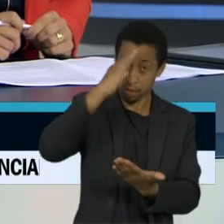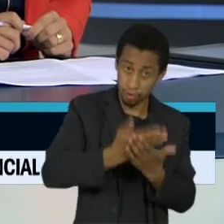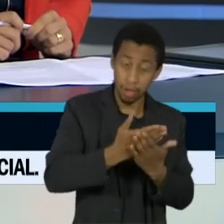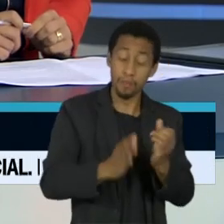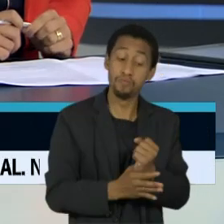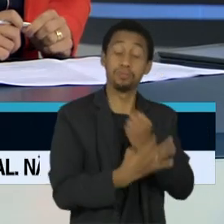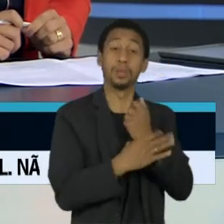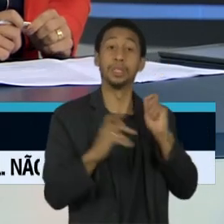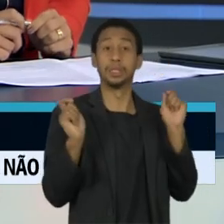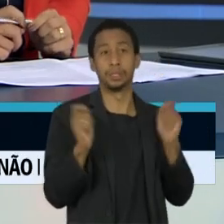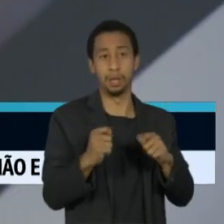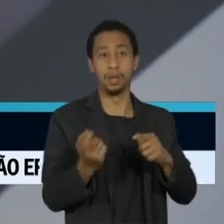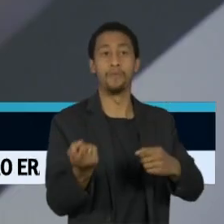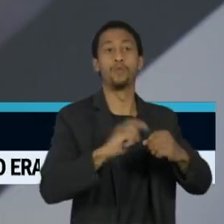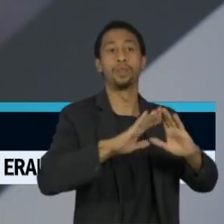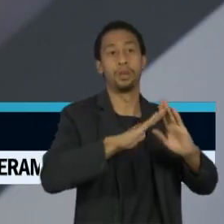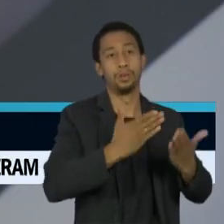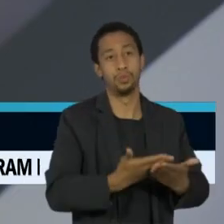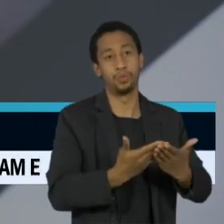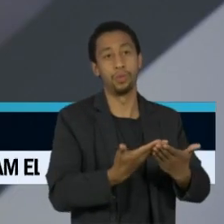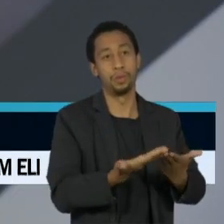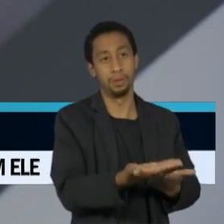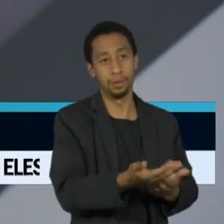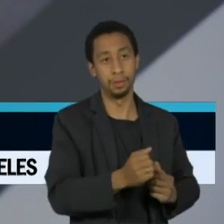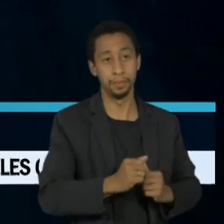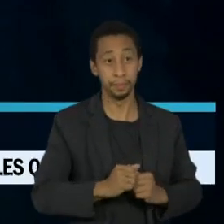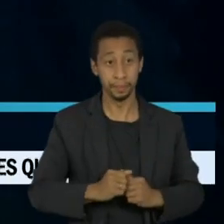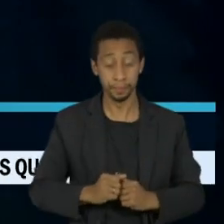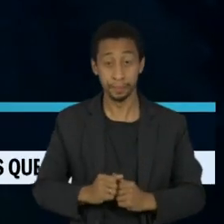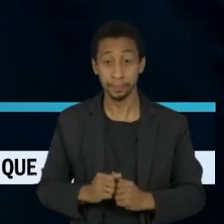ter um ambiente seguro dentro da escola. E você...